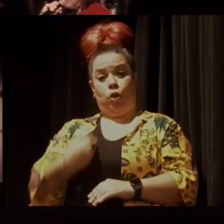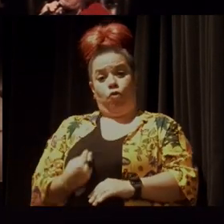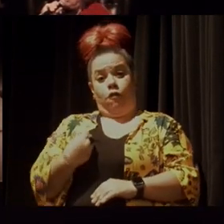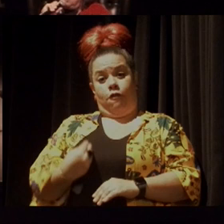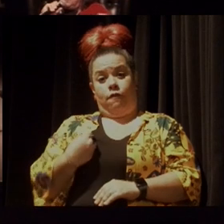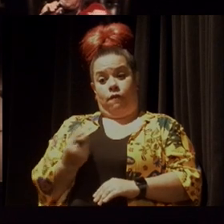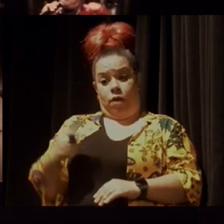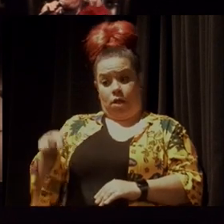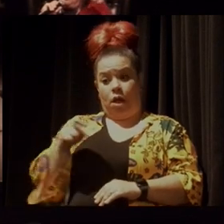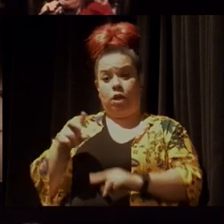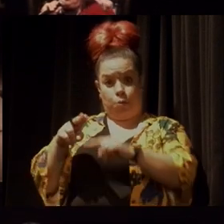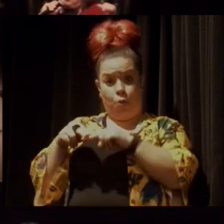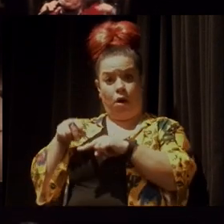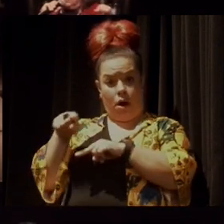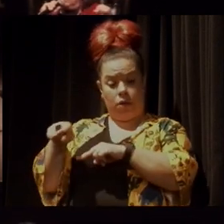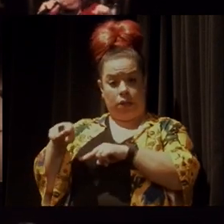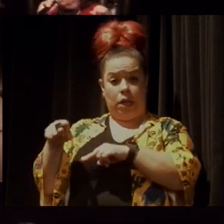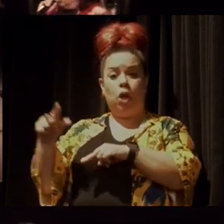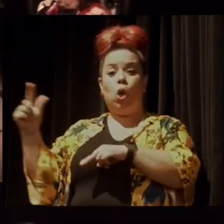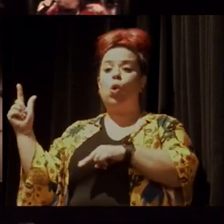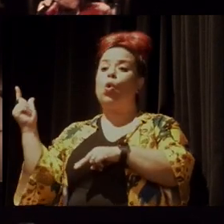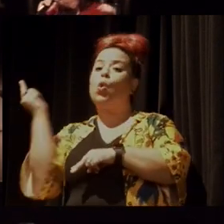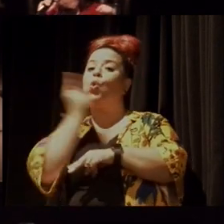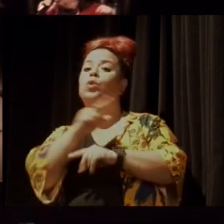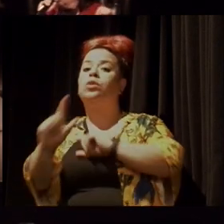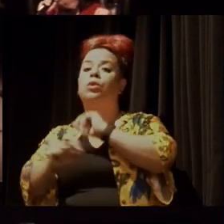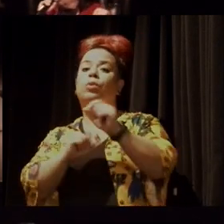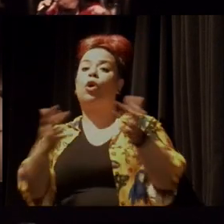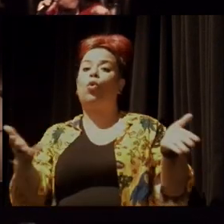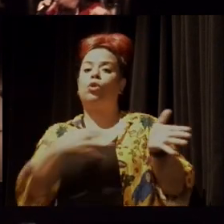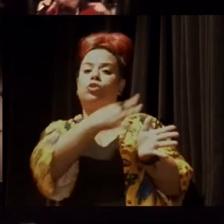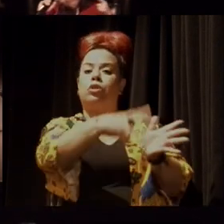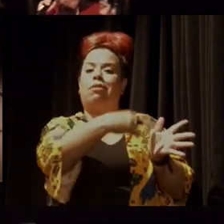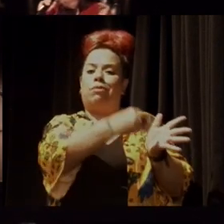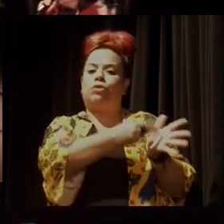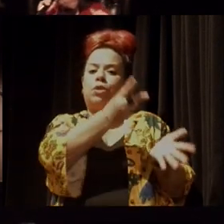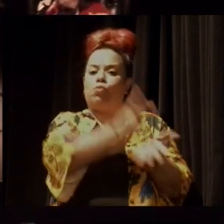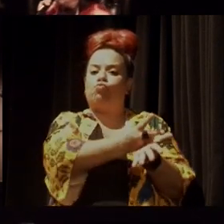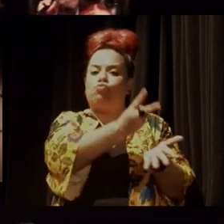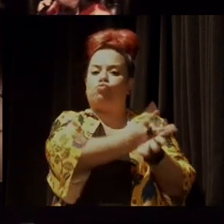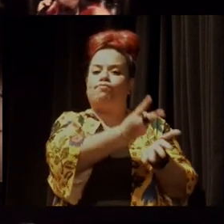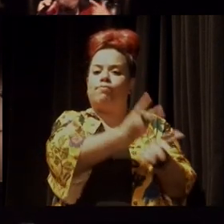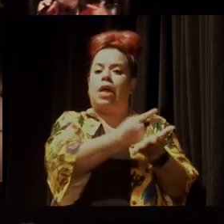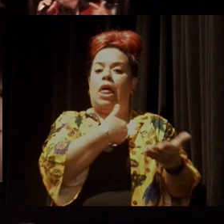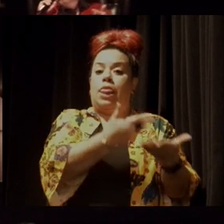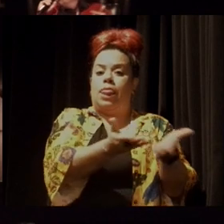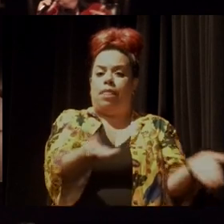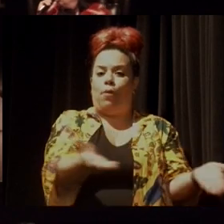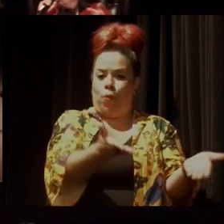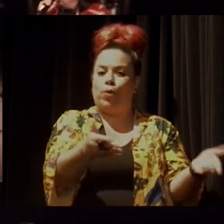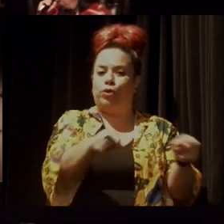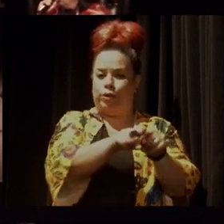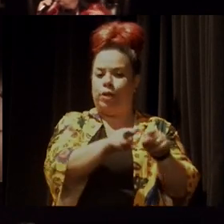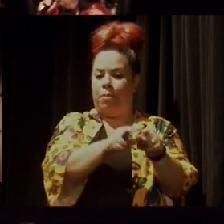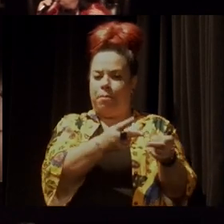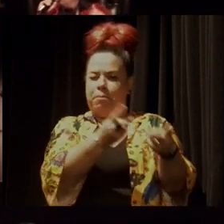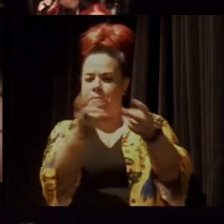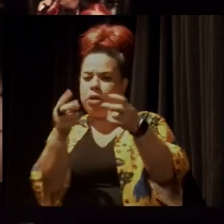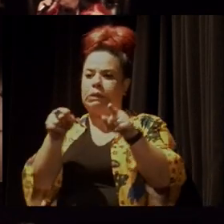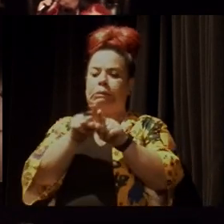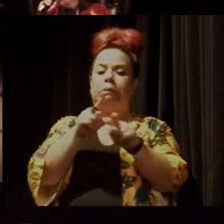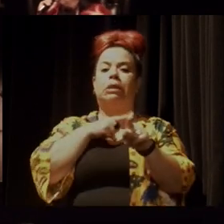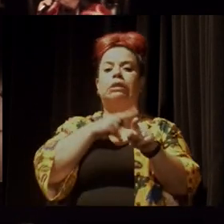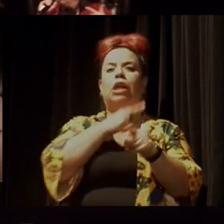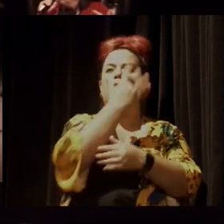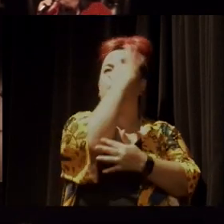responsáveis, por exemplo, por a gente ter a Amazônia como se tem hoje, como se reconhece hoje como uma